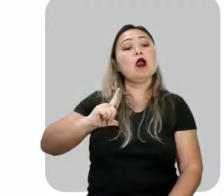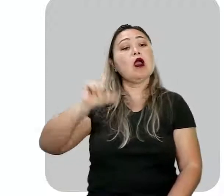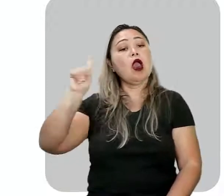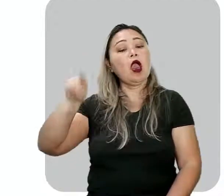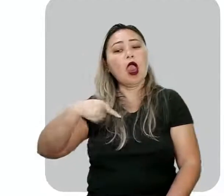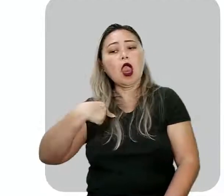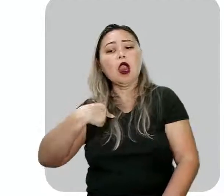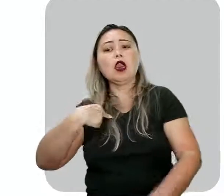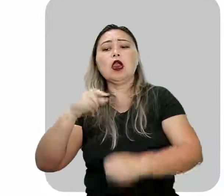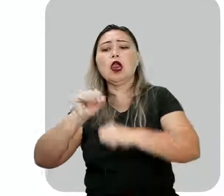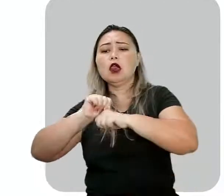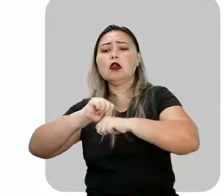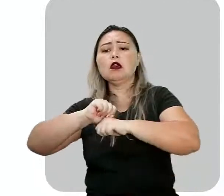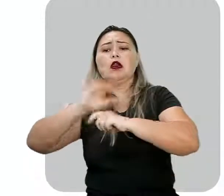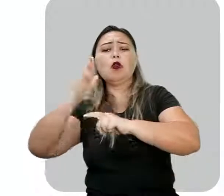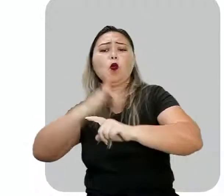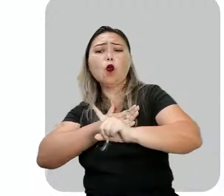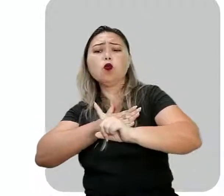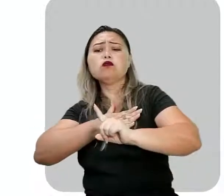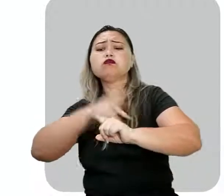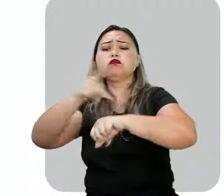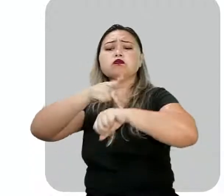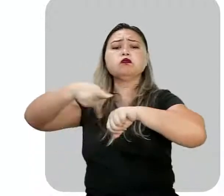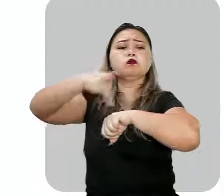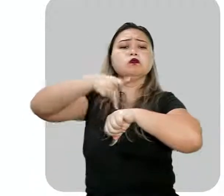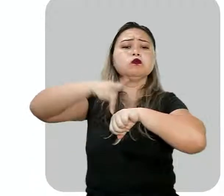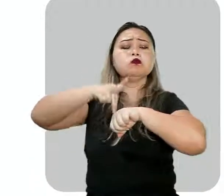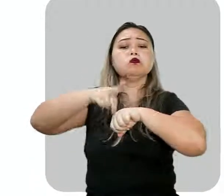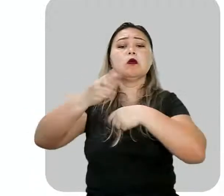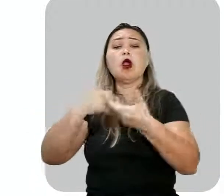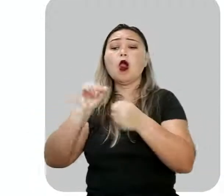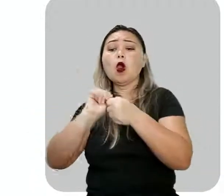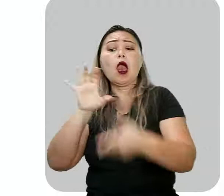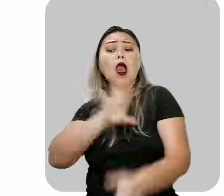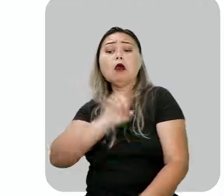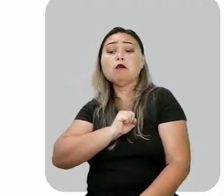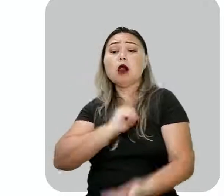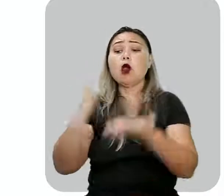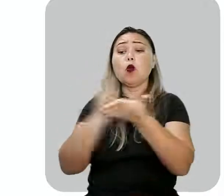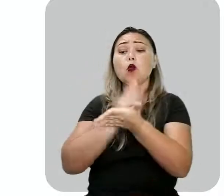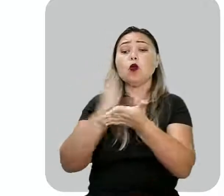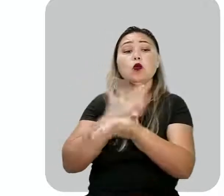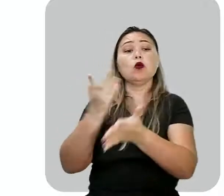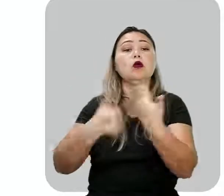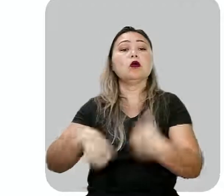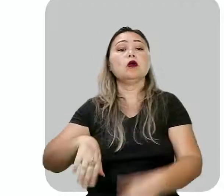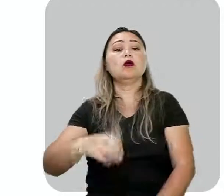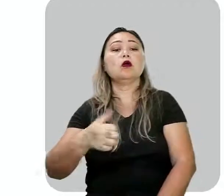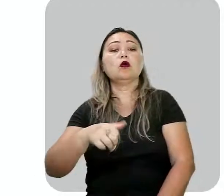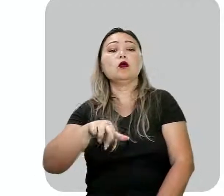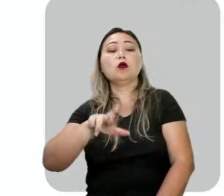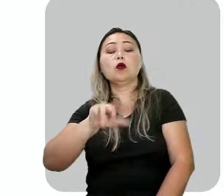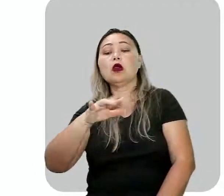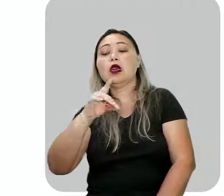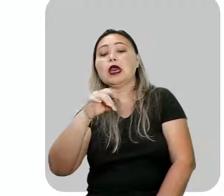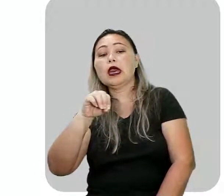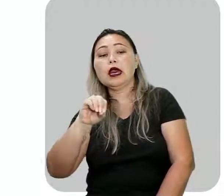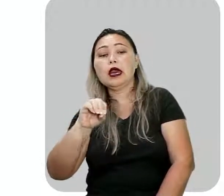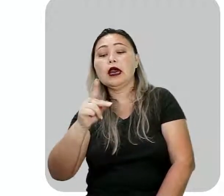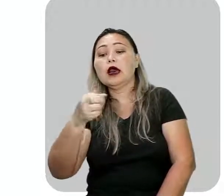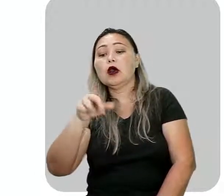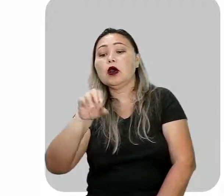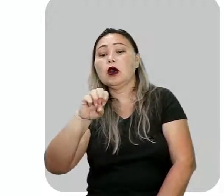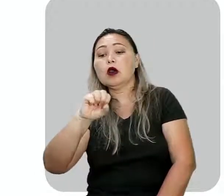patriota, erudito e apaixonado por livros. Ricardo Coração dos Outros,